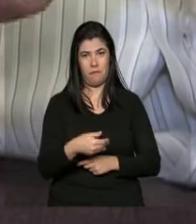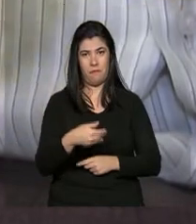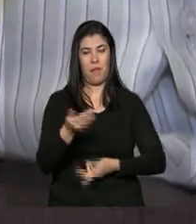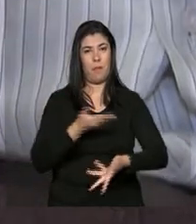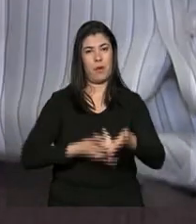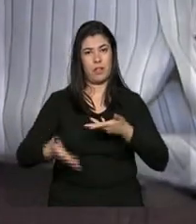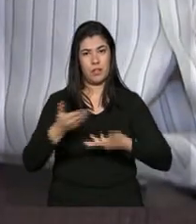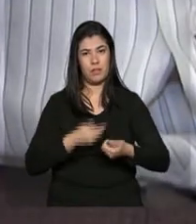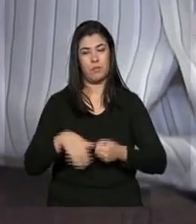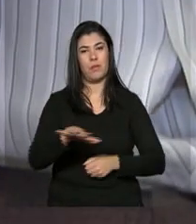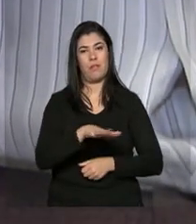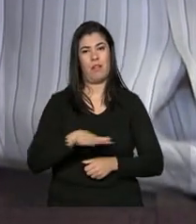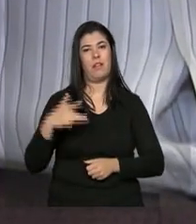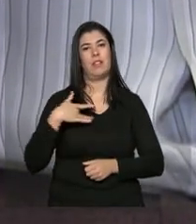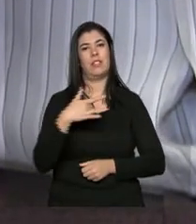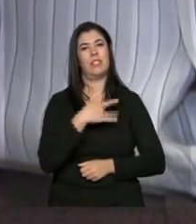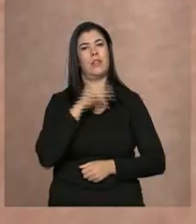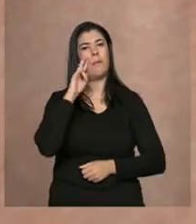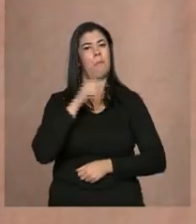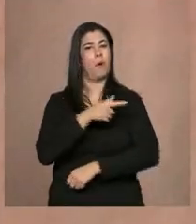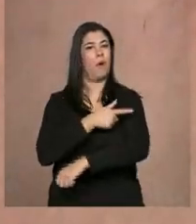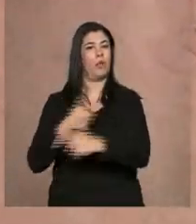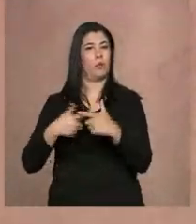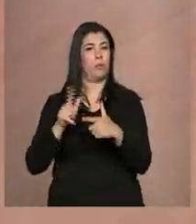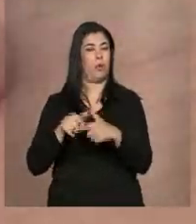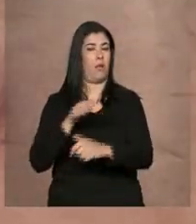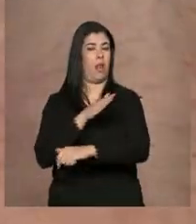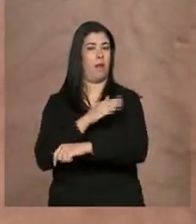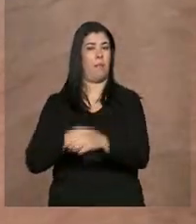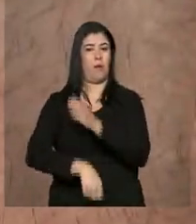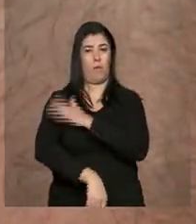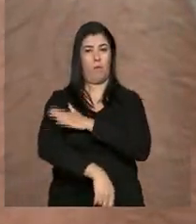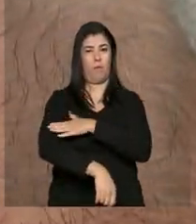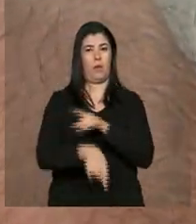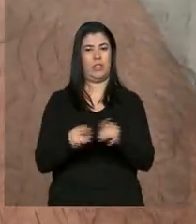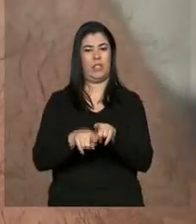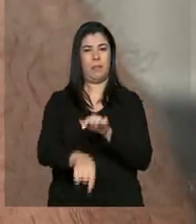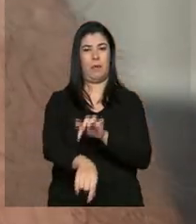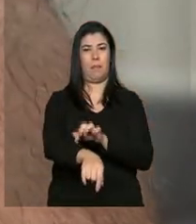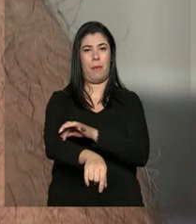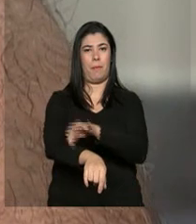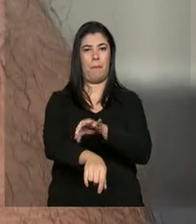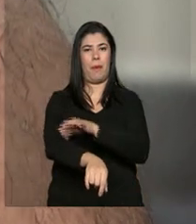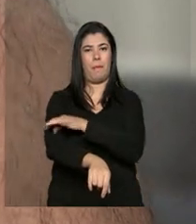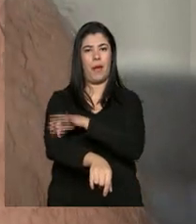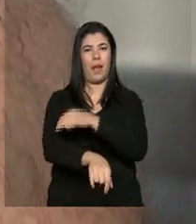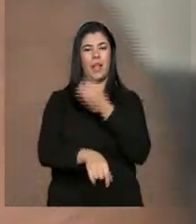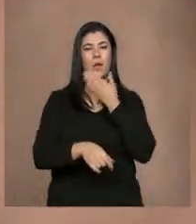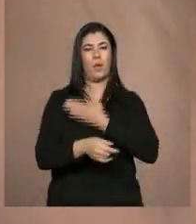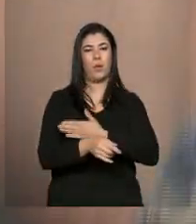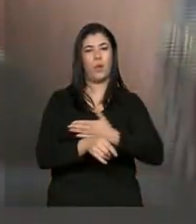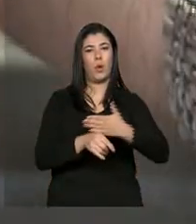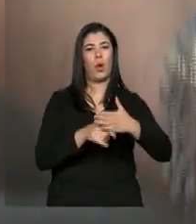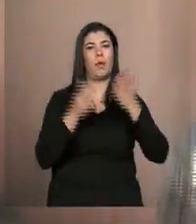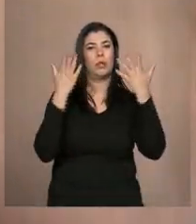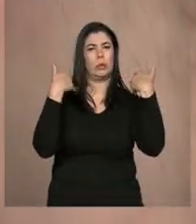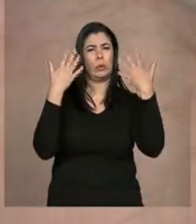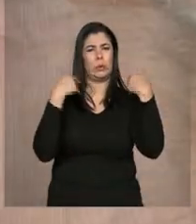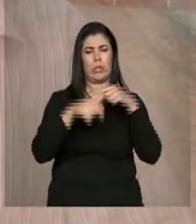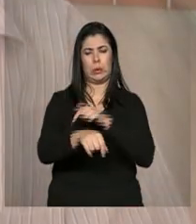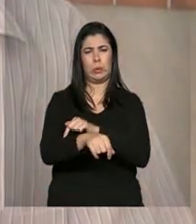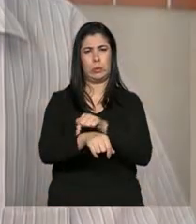Mostra o problema que afeta o braço direito e também as pintas que surgem na pele quando começa a fazer calor.